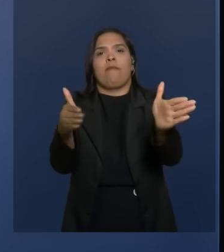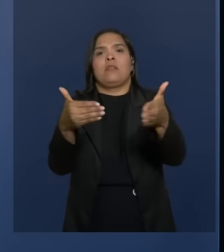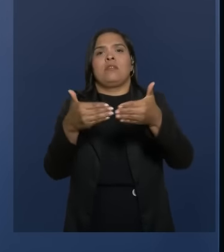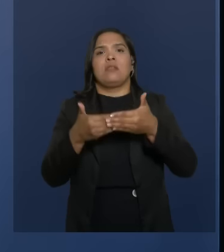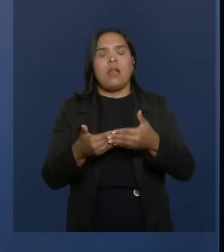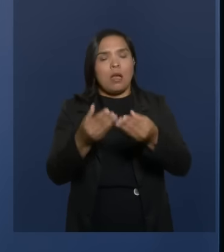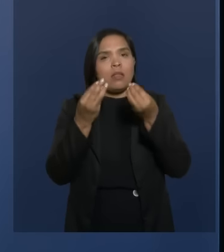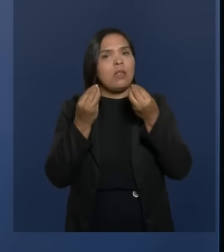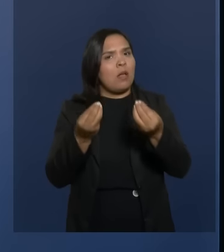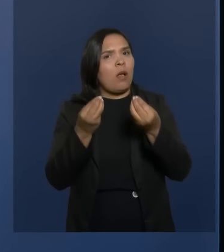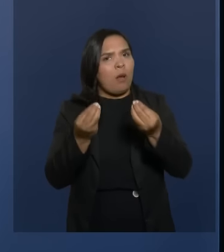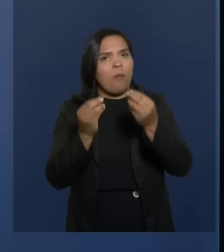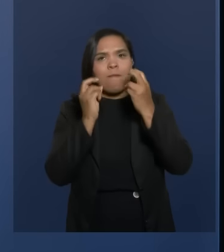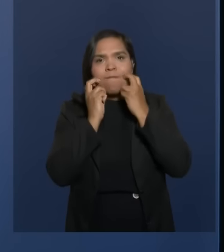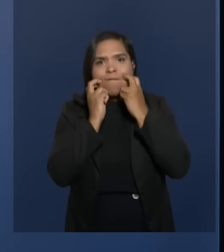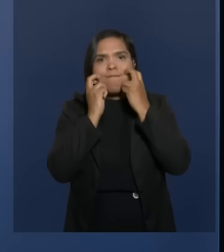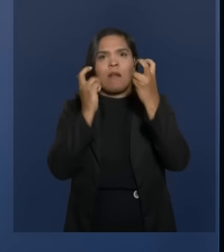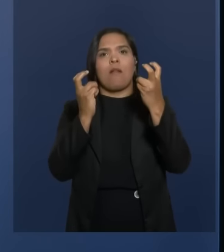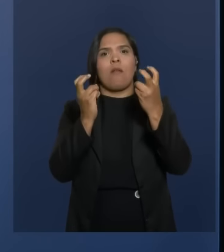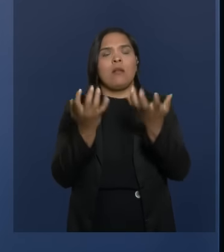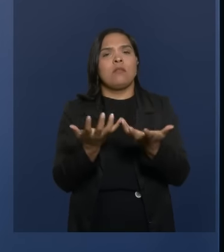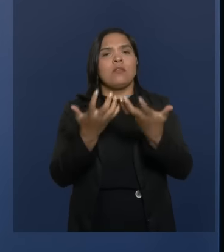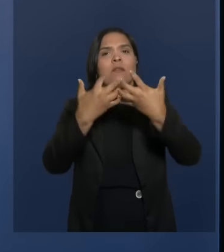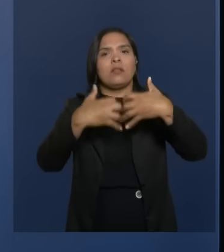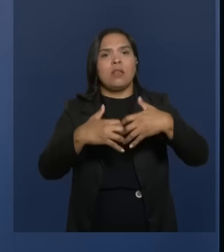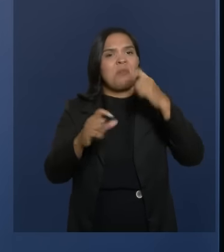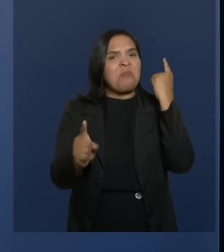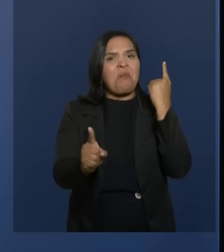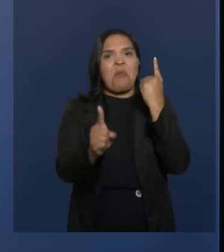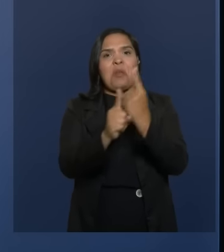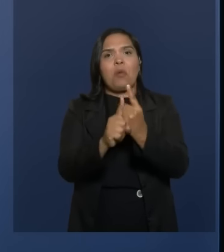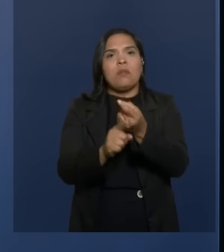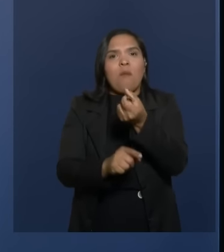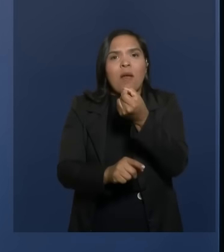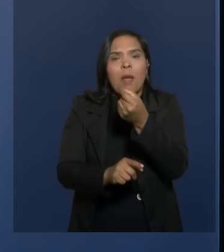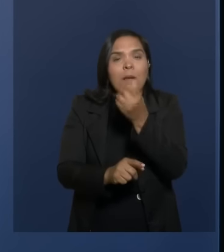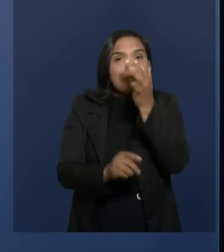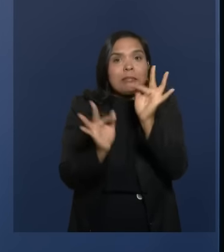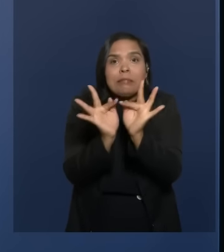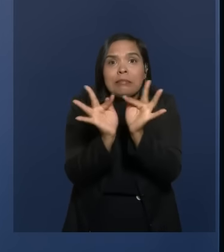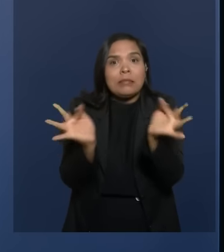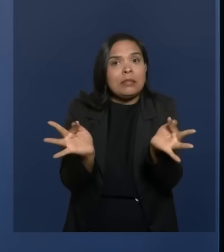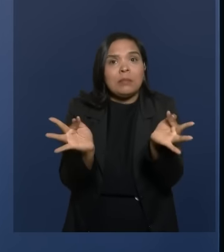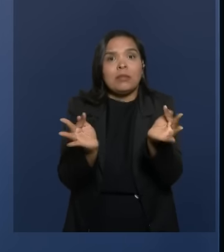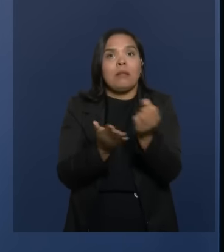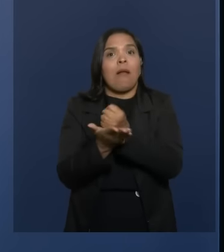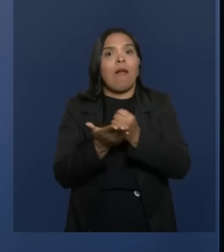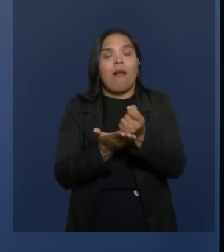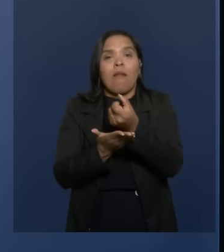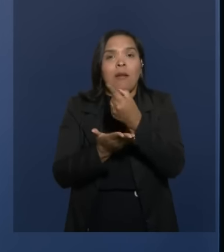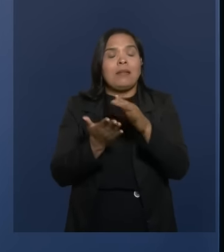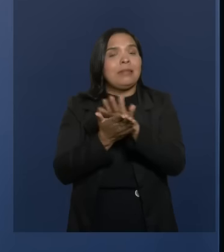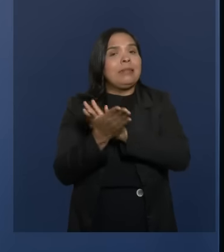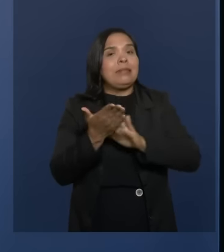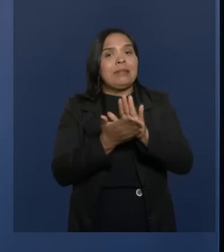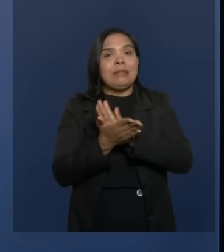uma vergonha. Os que estão funcionando, você não encontra uma dipirona na farmácia. as instalações da Dor de Coração.